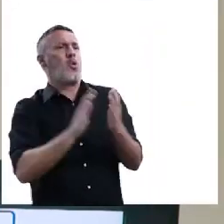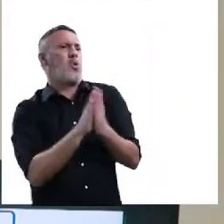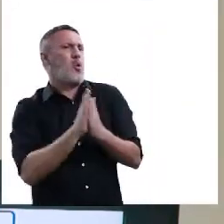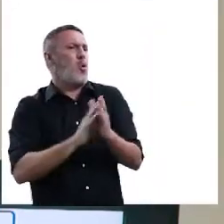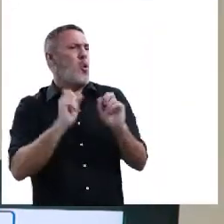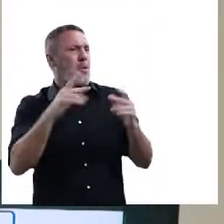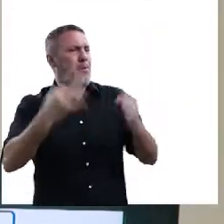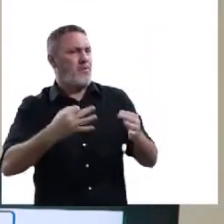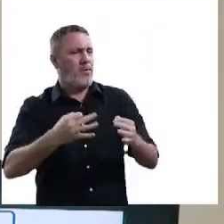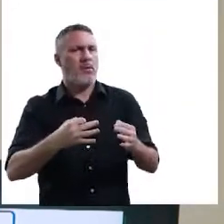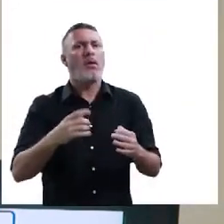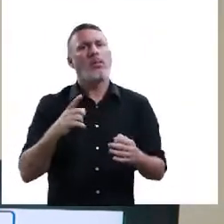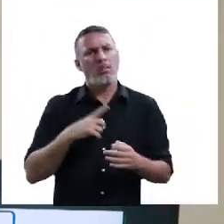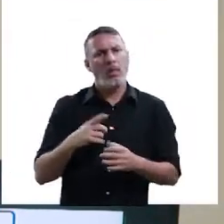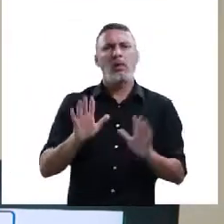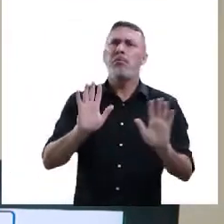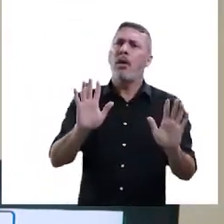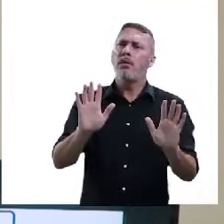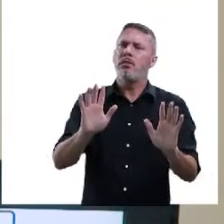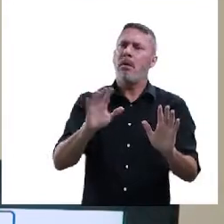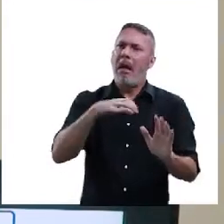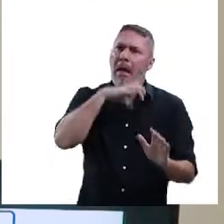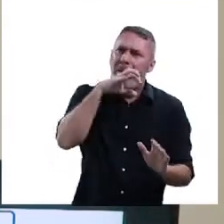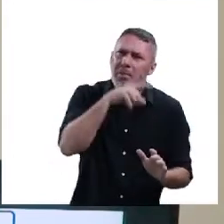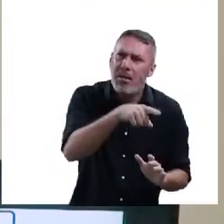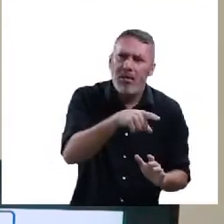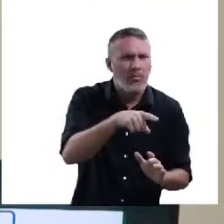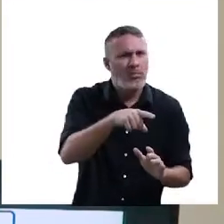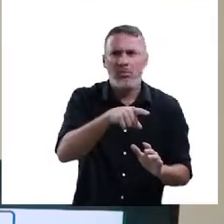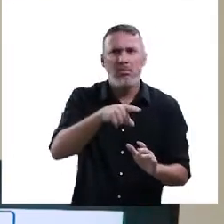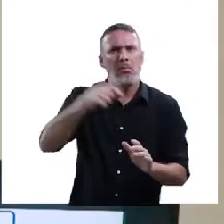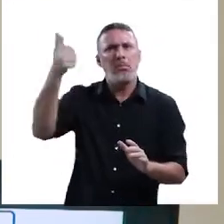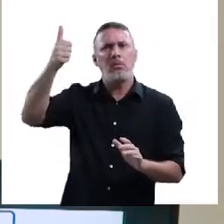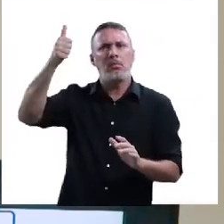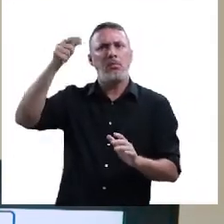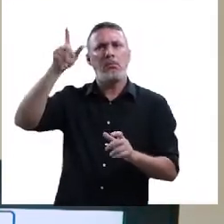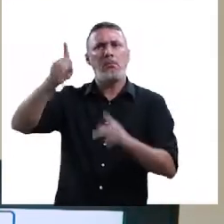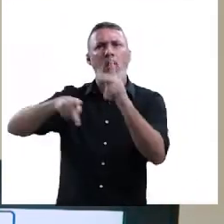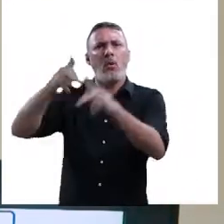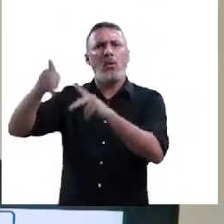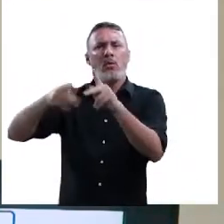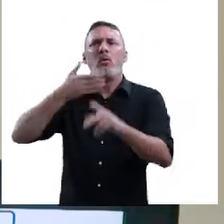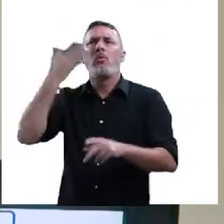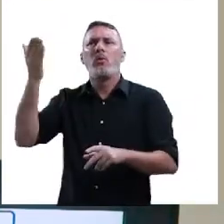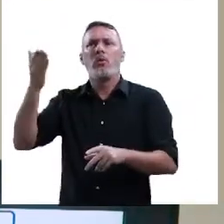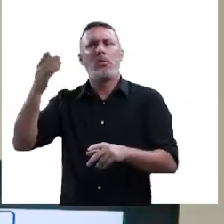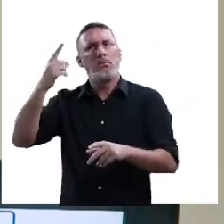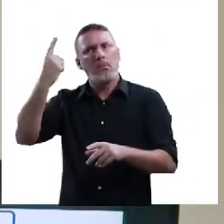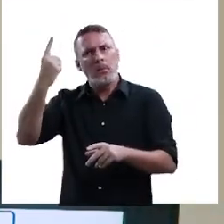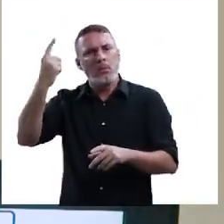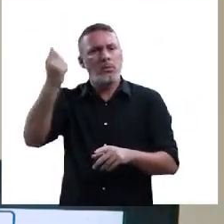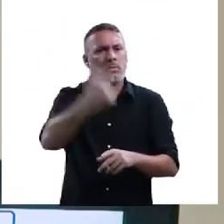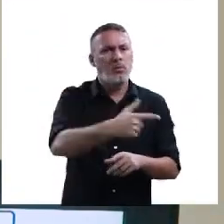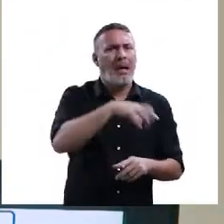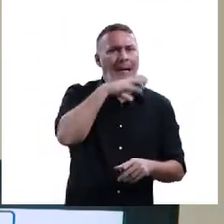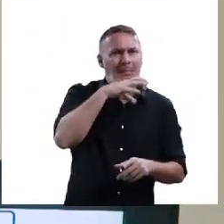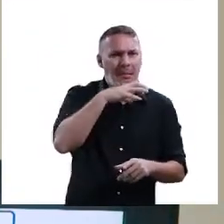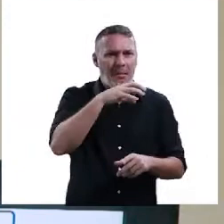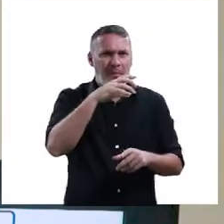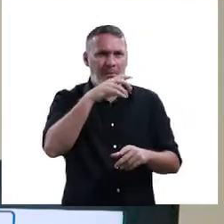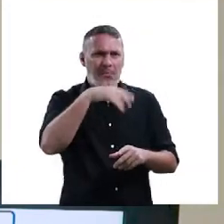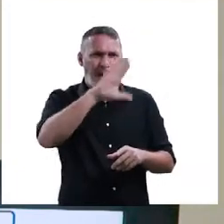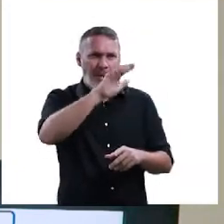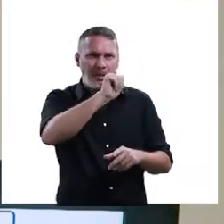legal. Mas tem outro que vai falar o seguinte, não. Por que não faz para as pessoas? Por que não melhor nossos hospitais para a sociedade, para os